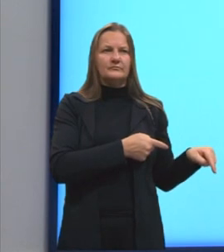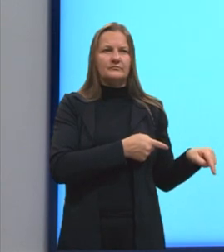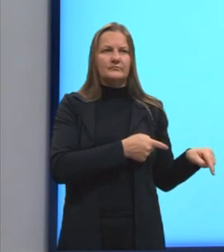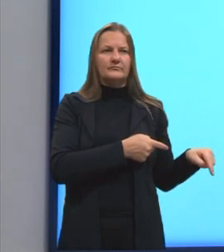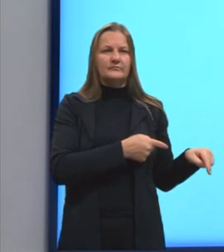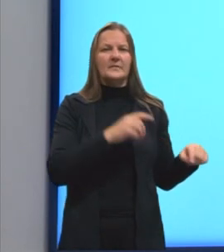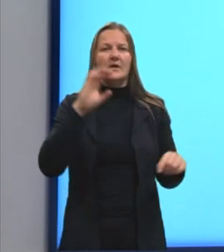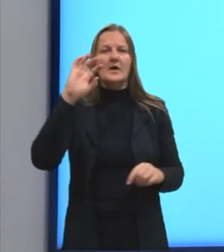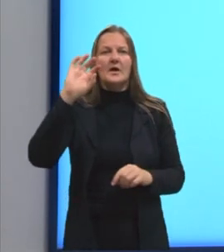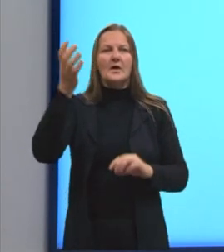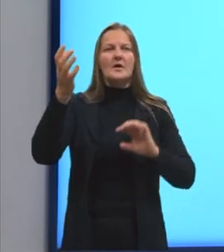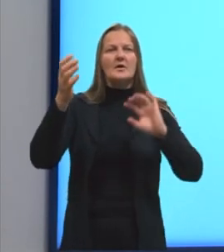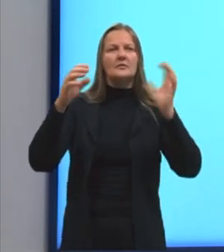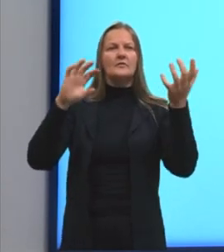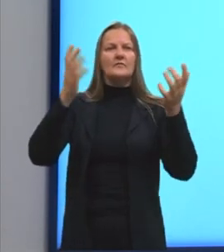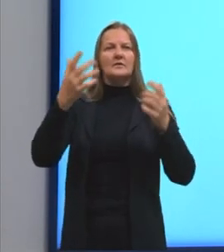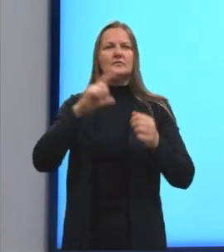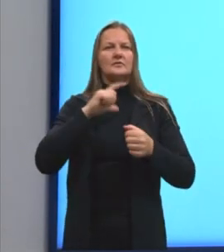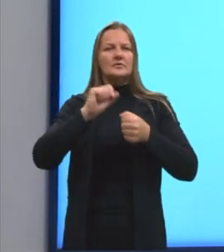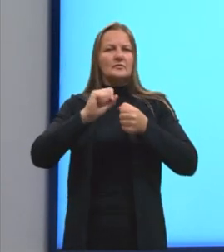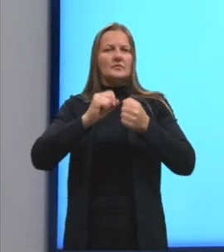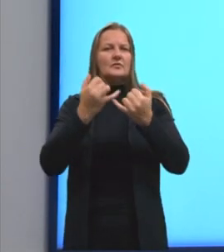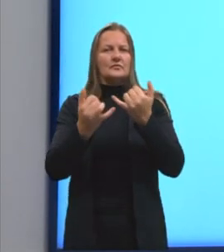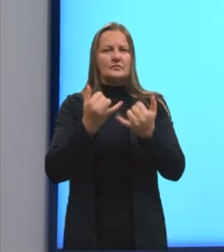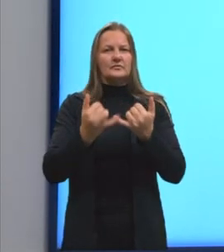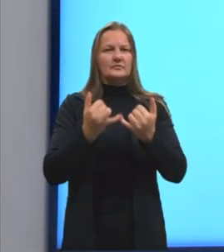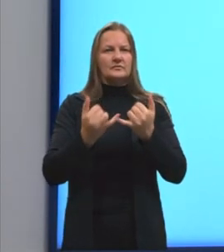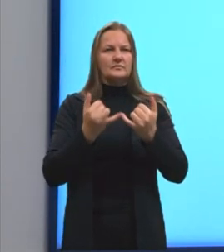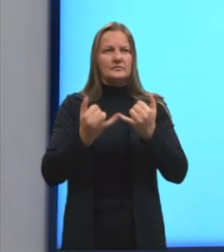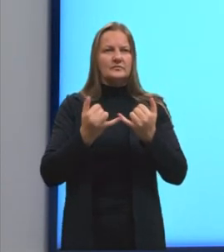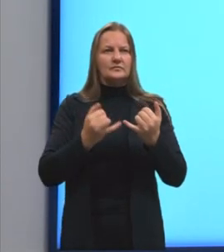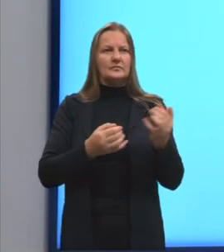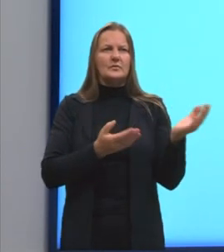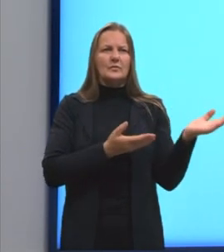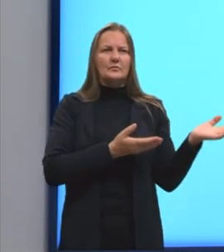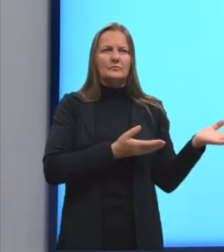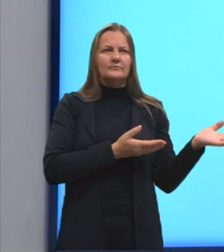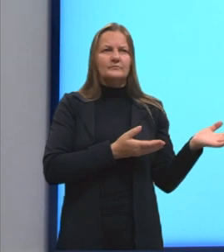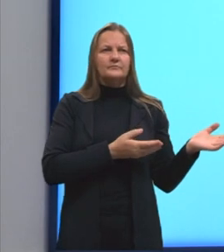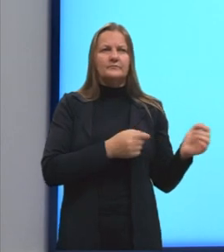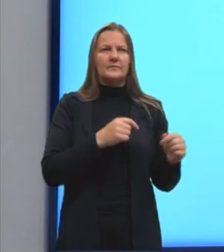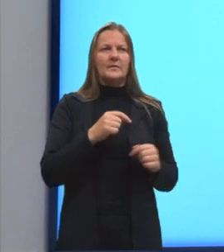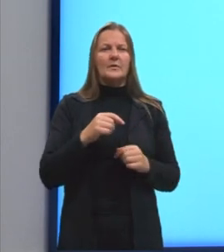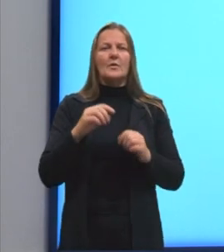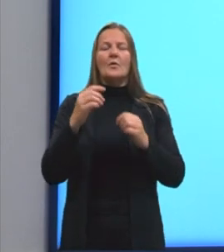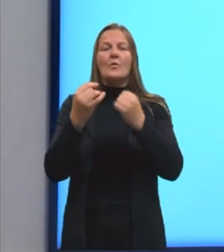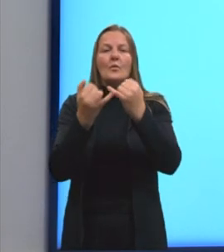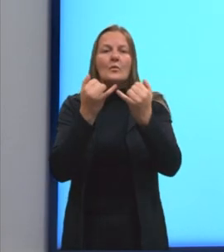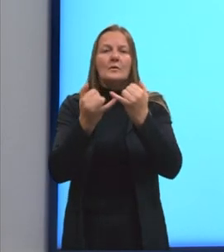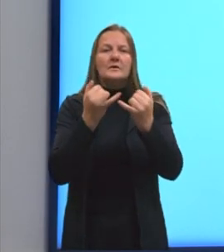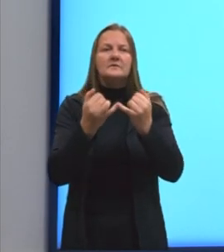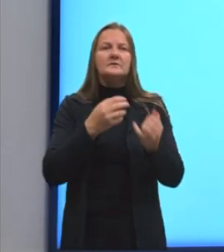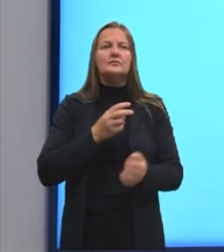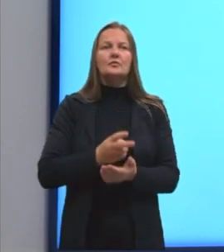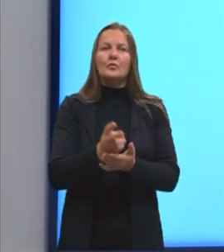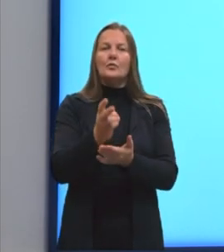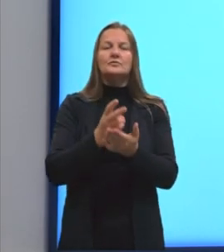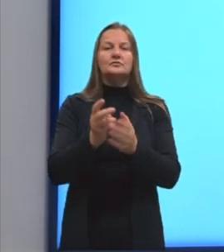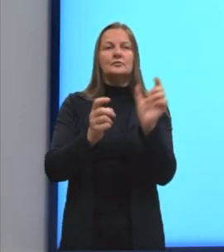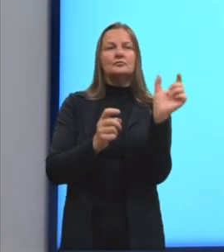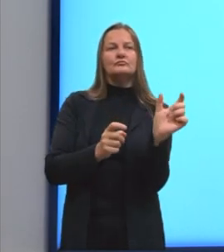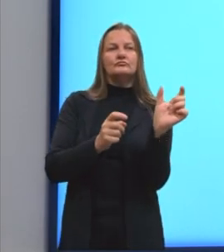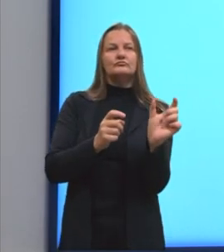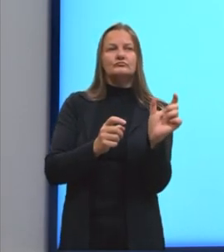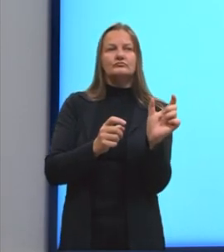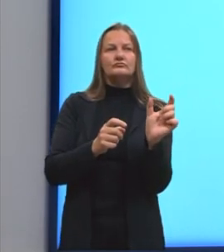-se os exercícios. Os exercícios continuam sendo aqui o nosso sujeito.